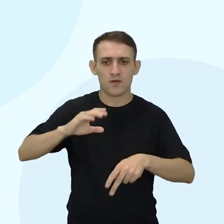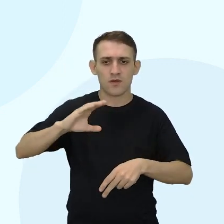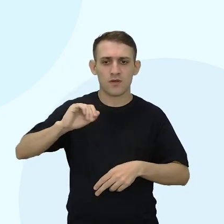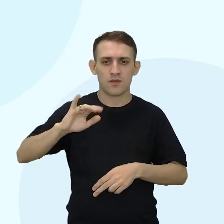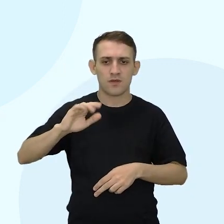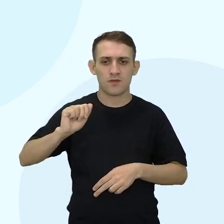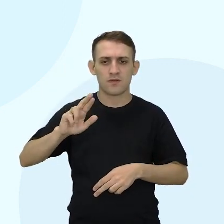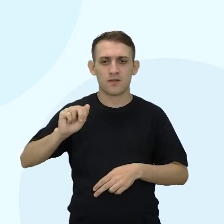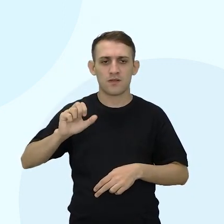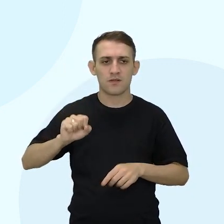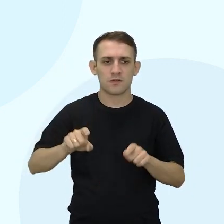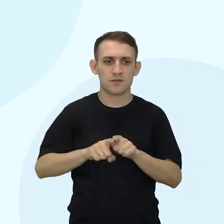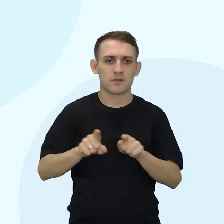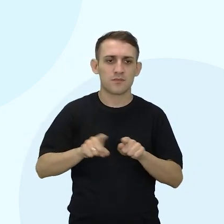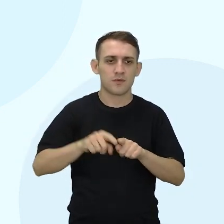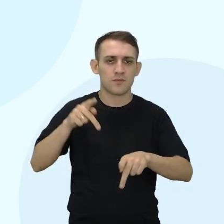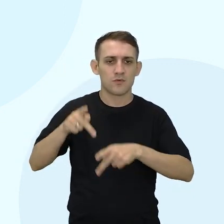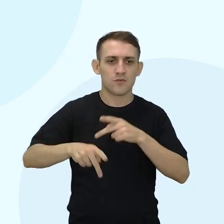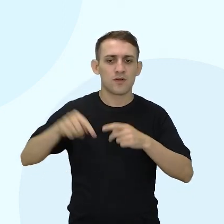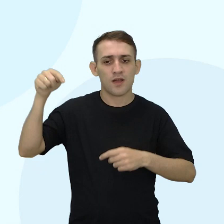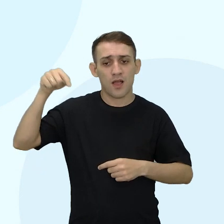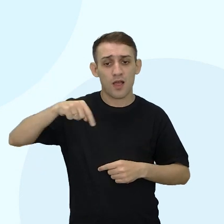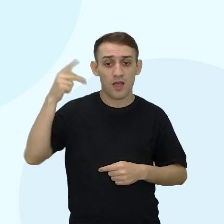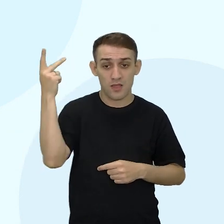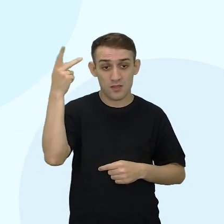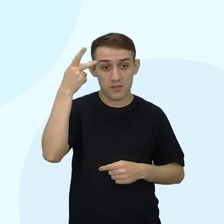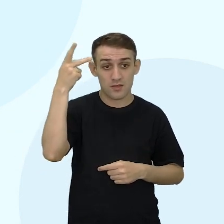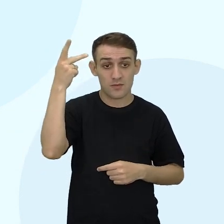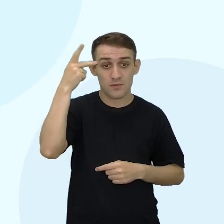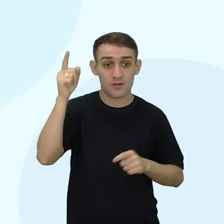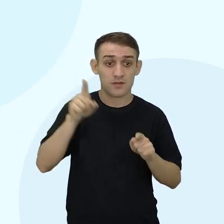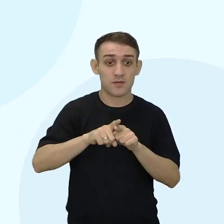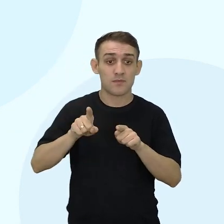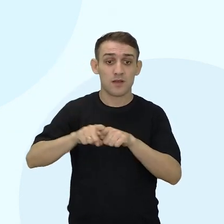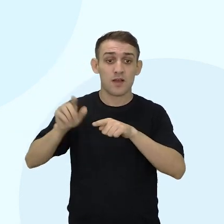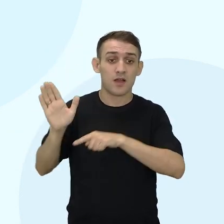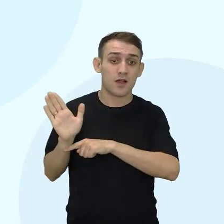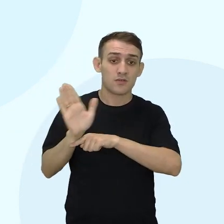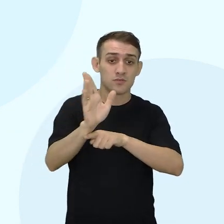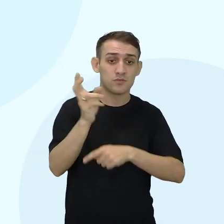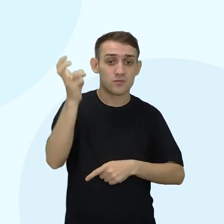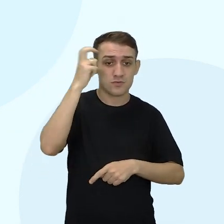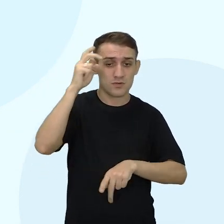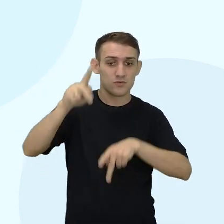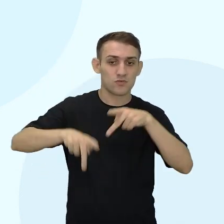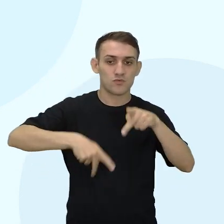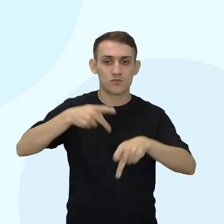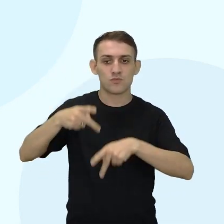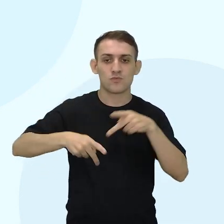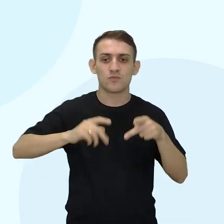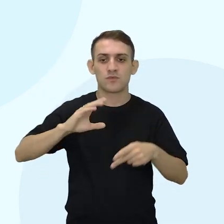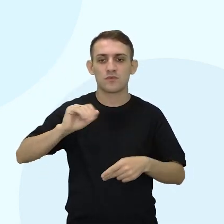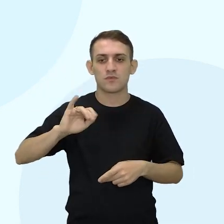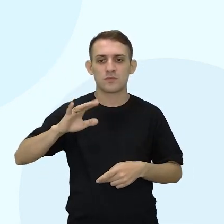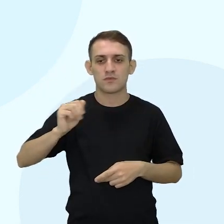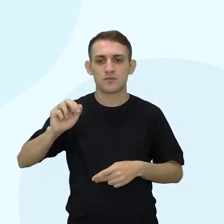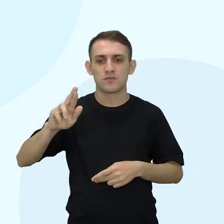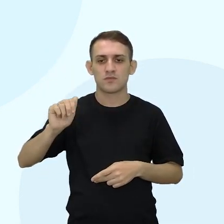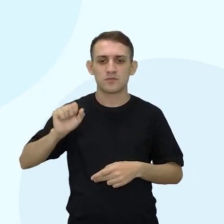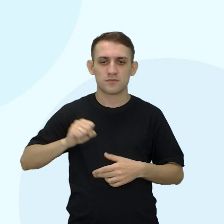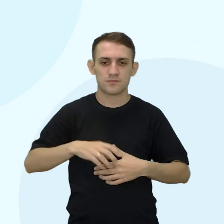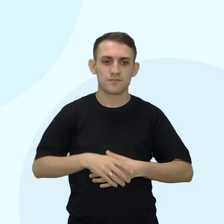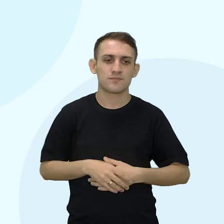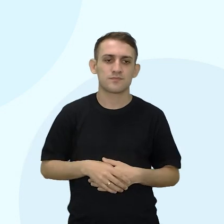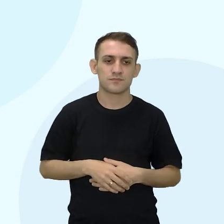Kaisaras, principalmente os povos Kaisaras em São Paulo, e a contribuição da cultura Kaisara, dos povos